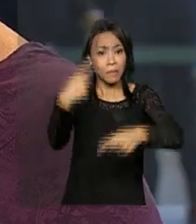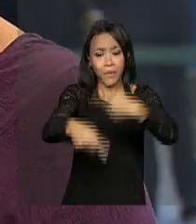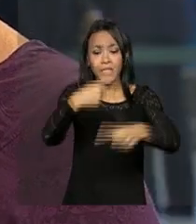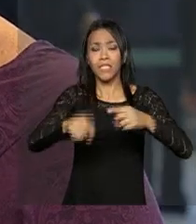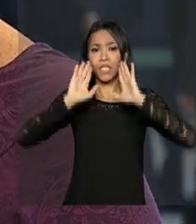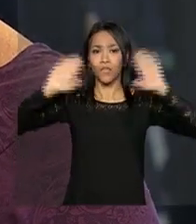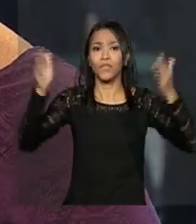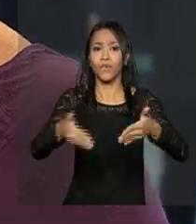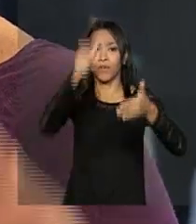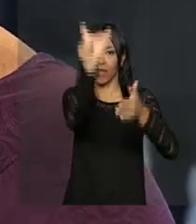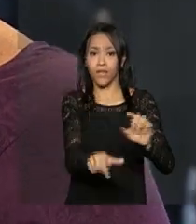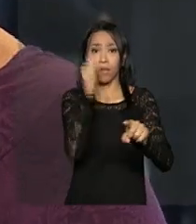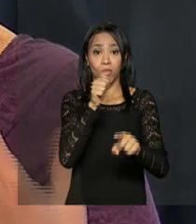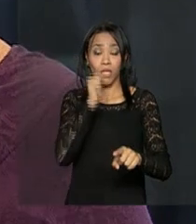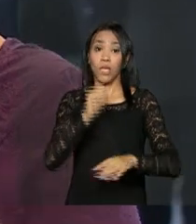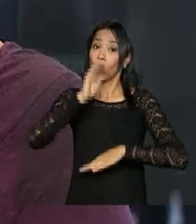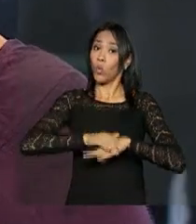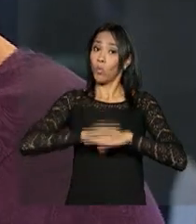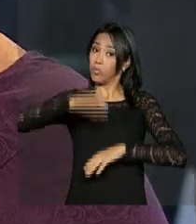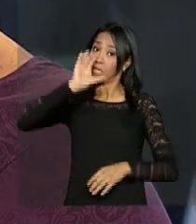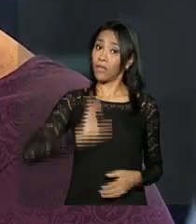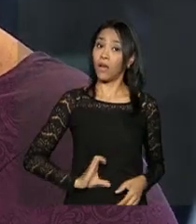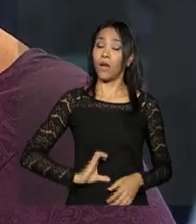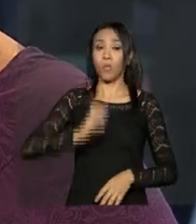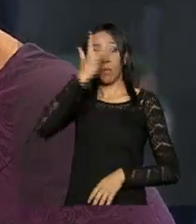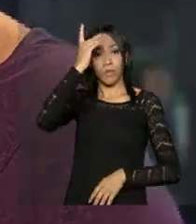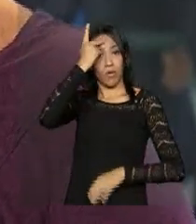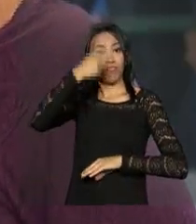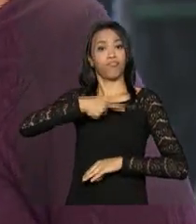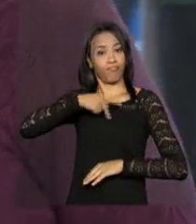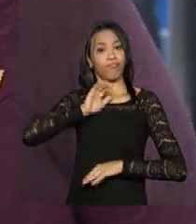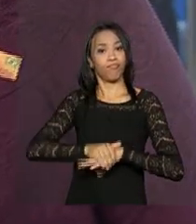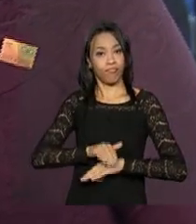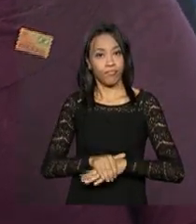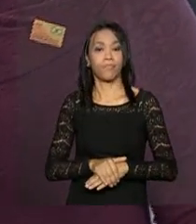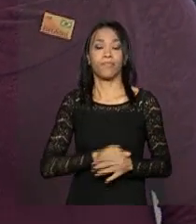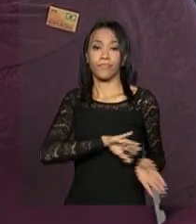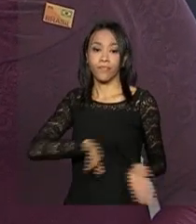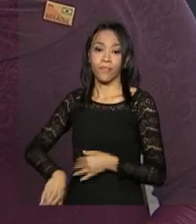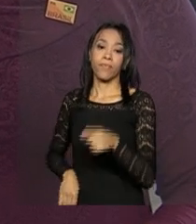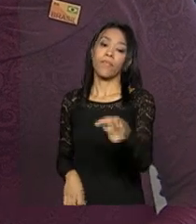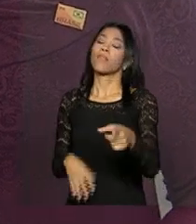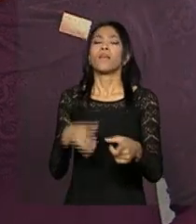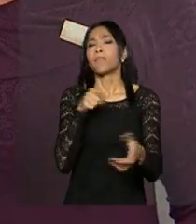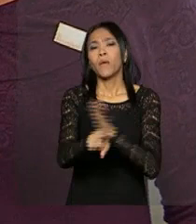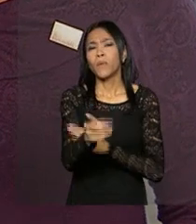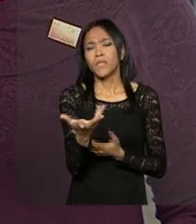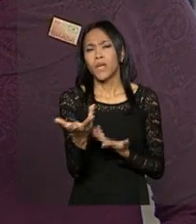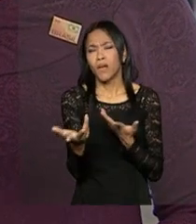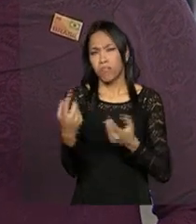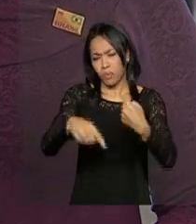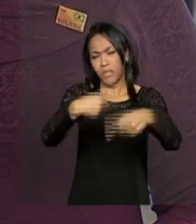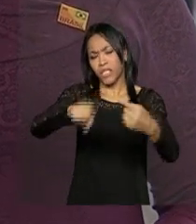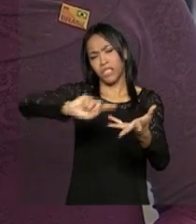trata a mulher como cidadã e que coloca como protagonista a sua própria história. Ministra, apesar das políticas públicas, a senhora acredita que